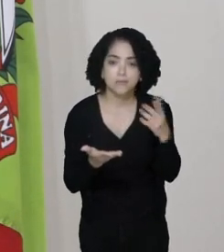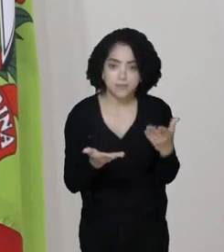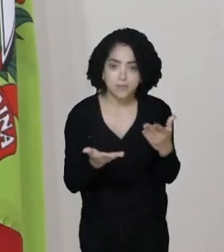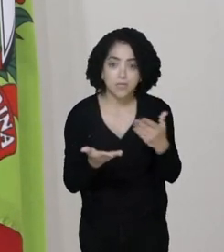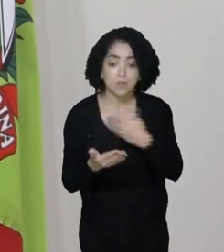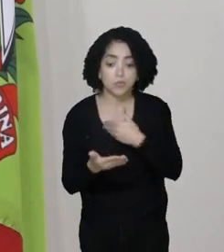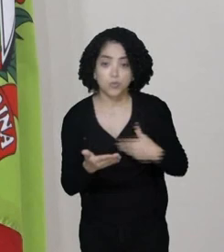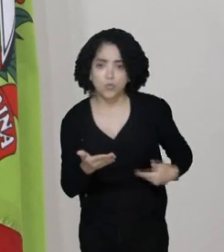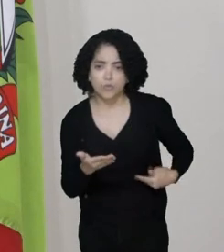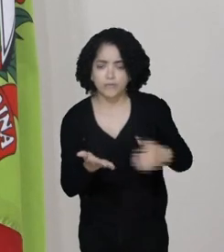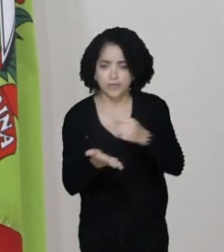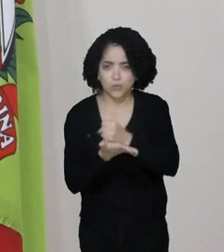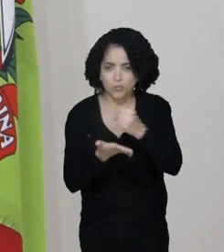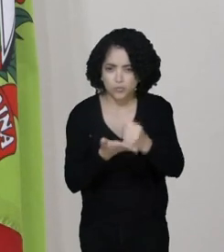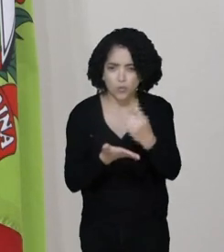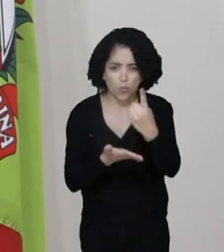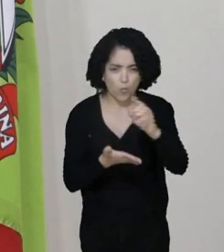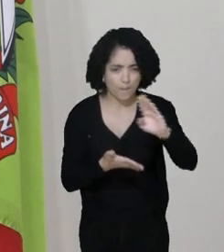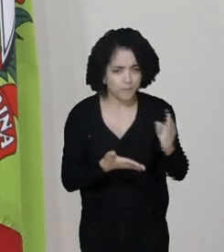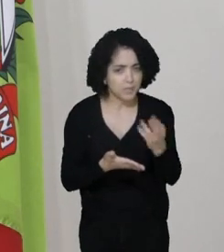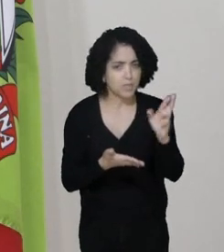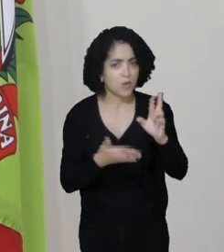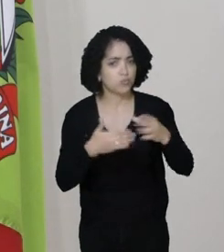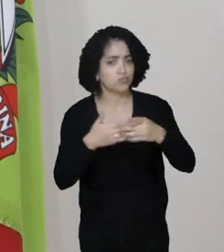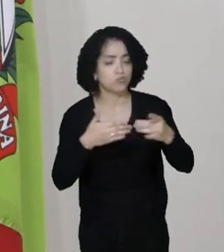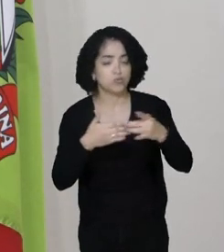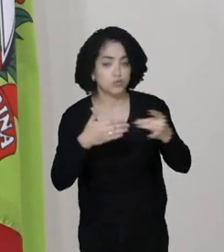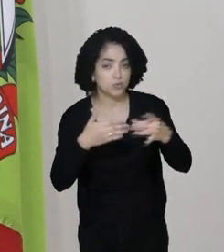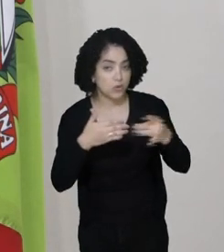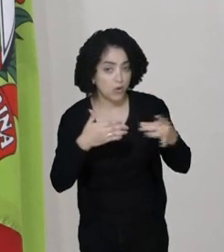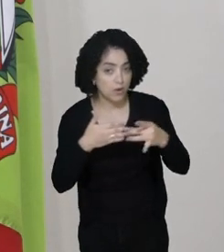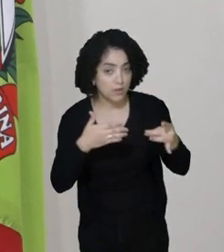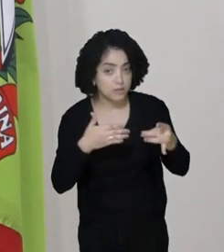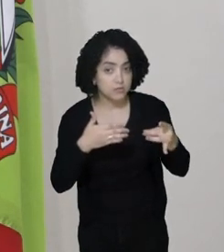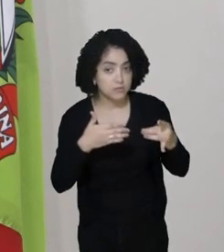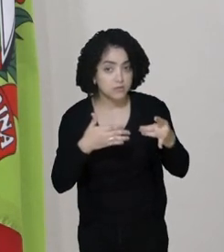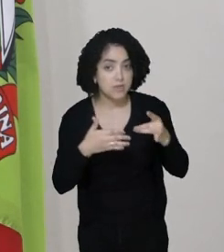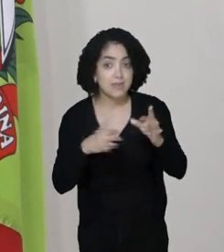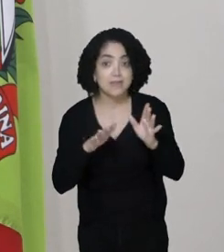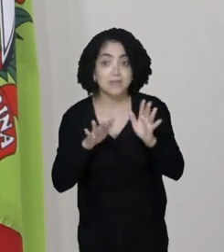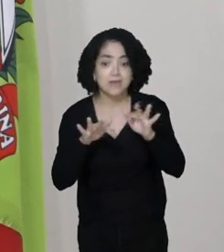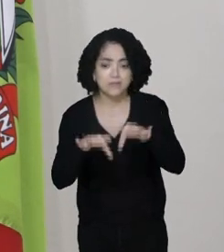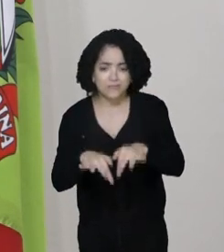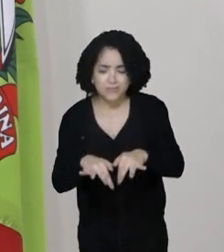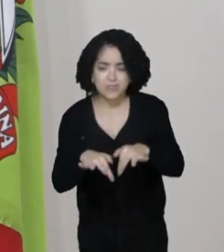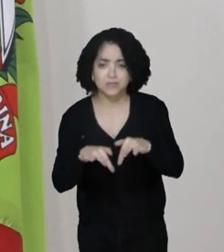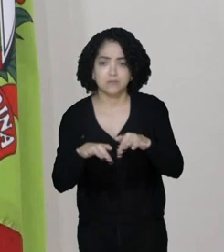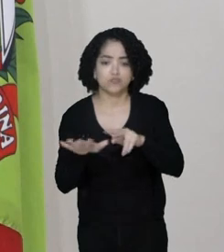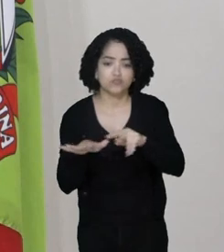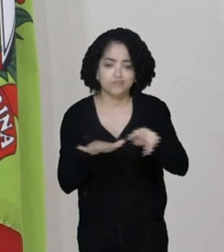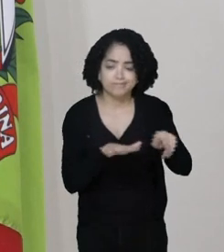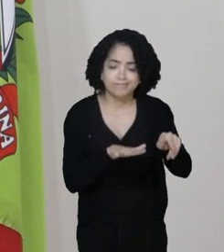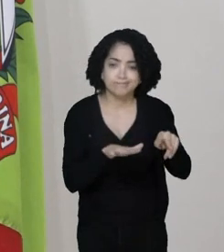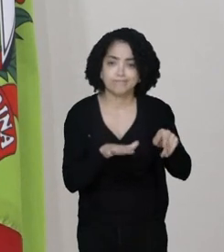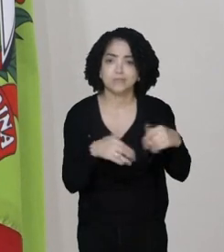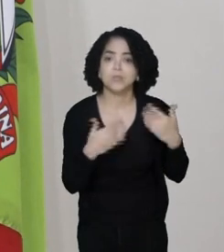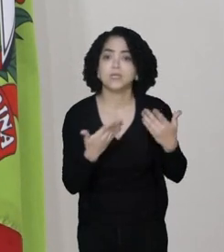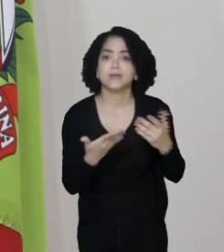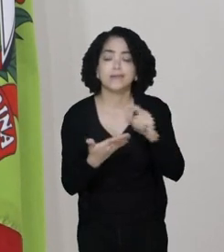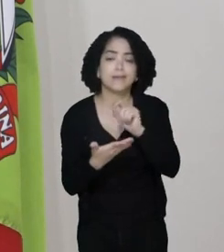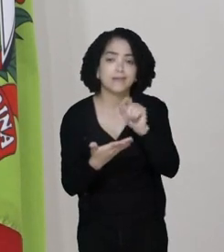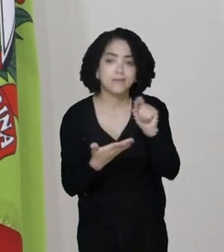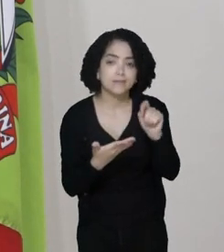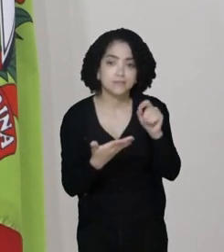governo contratar um bilhão de dólares na última semana de governo? Quem é que está dando esse aval?